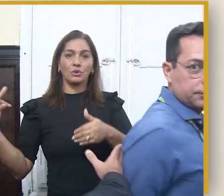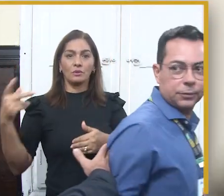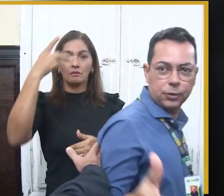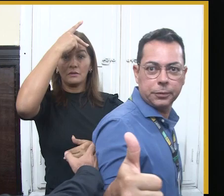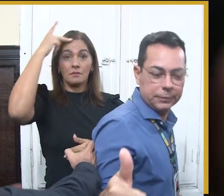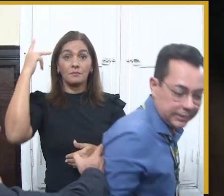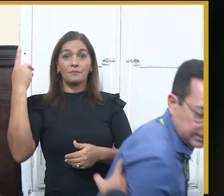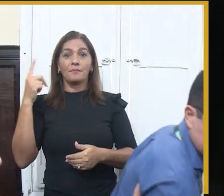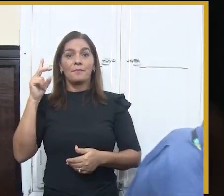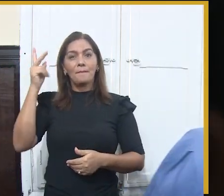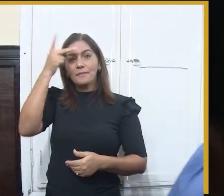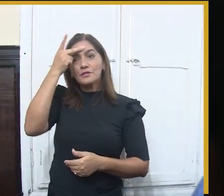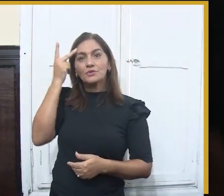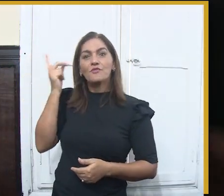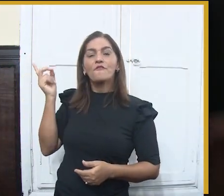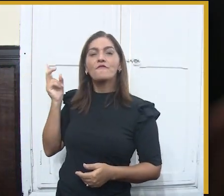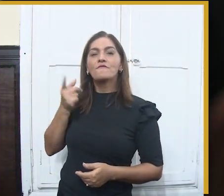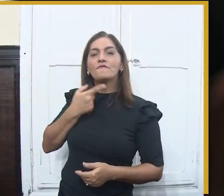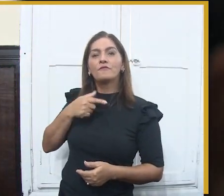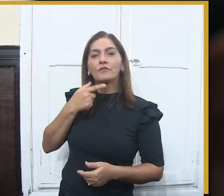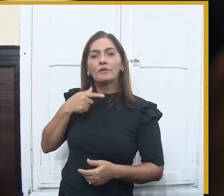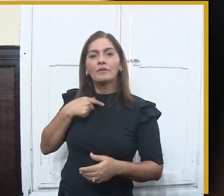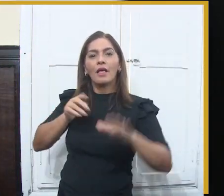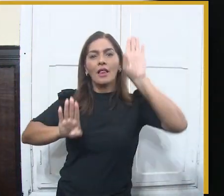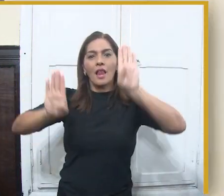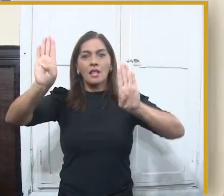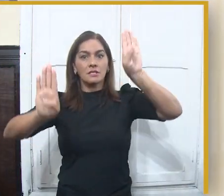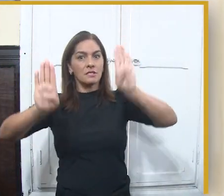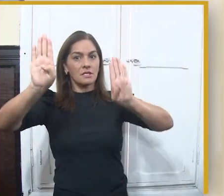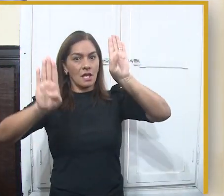presença de todos, a presença da imprensa, vereadores, secretários.